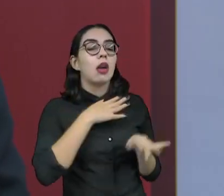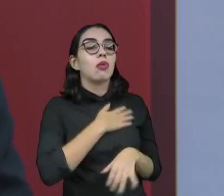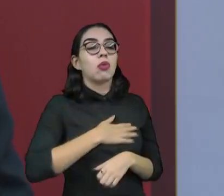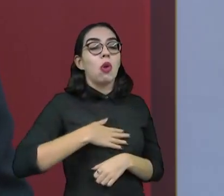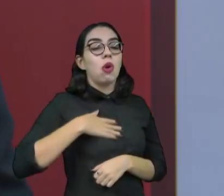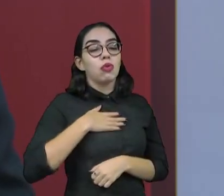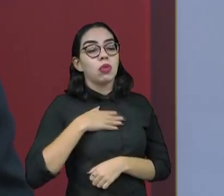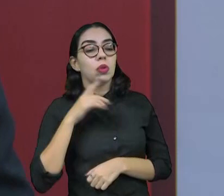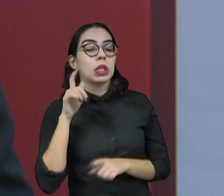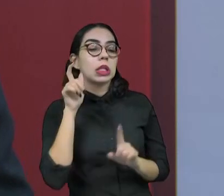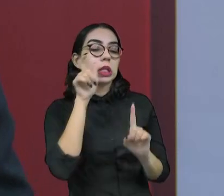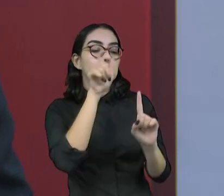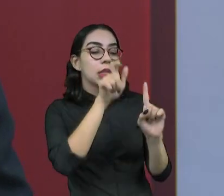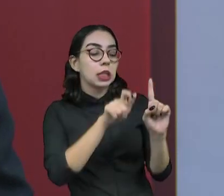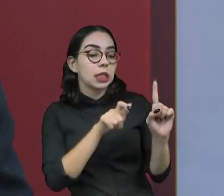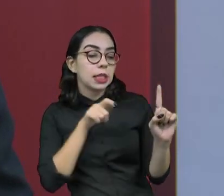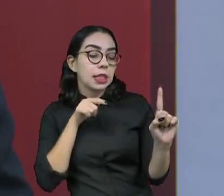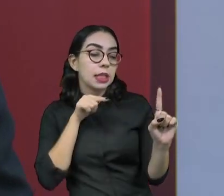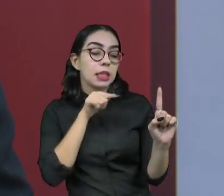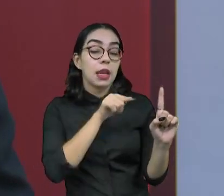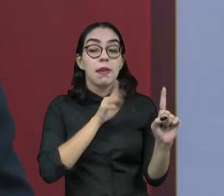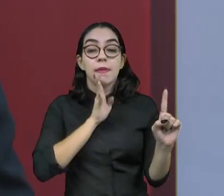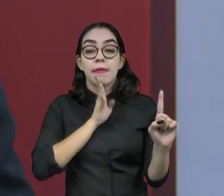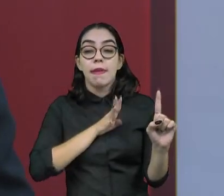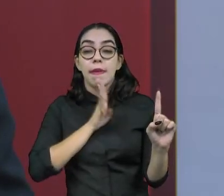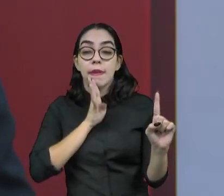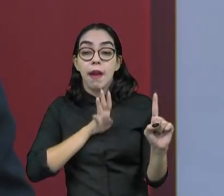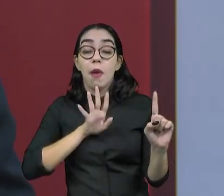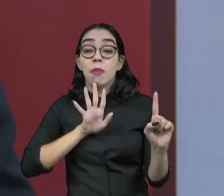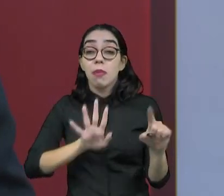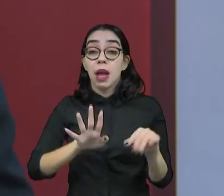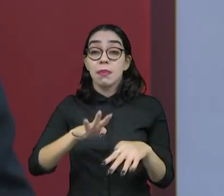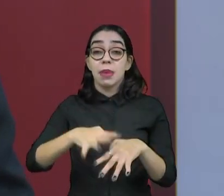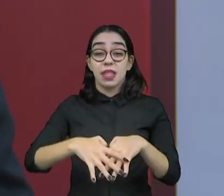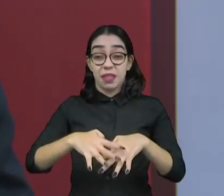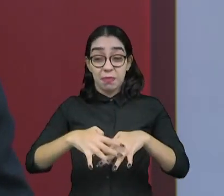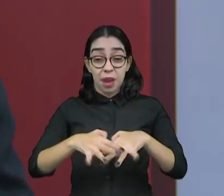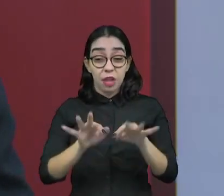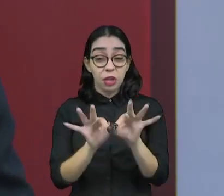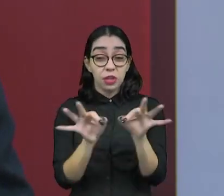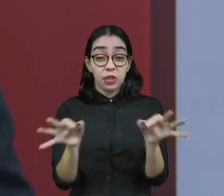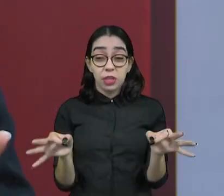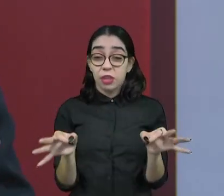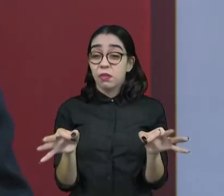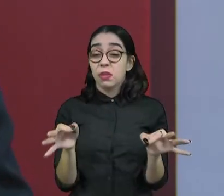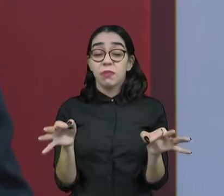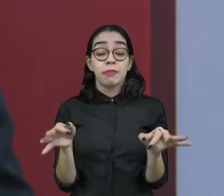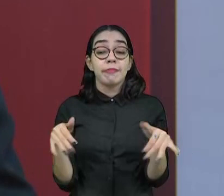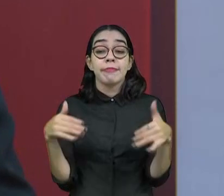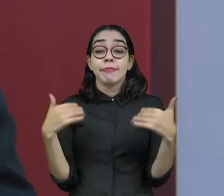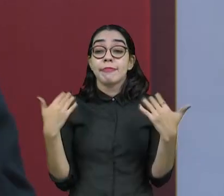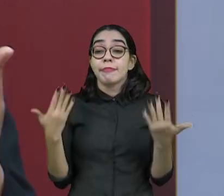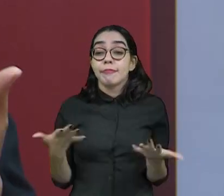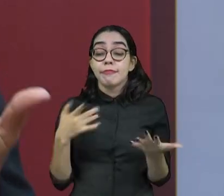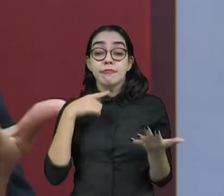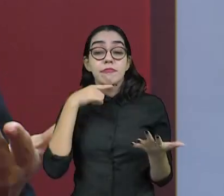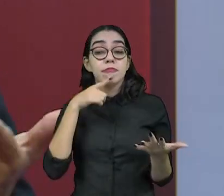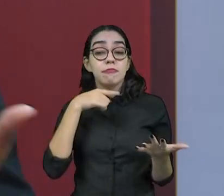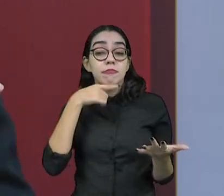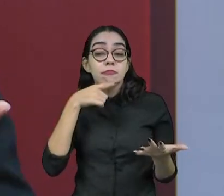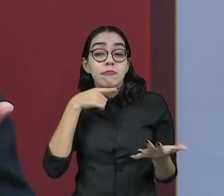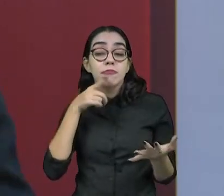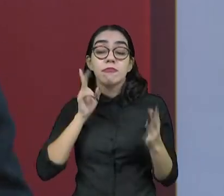Então, não é matemática, né? Política não é isso. E se fosse, seria terrível, né? Não teria graça alguma. Nós não nos